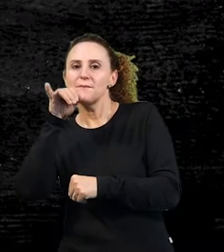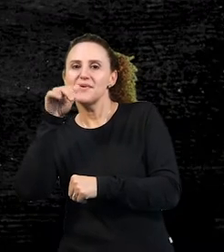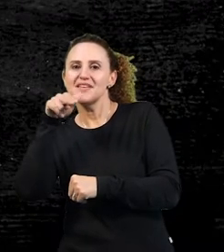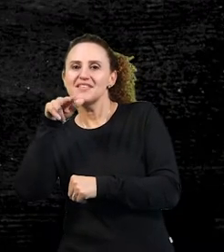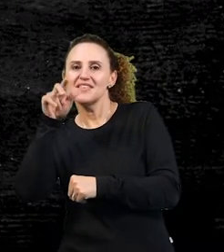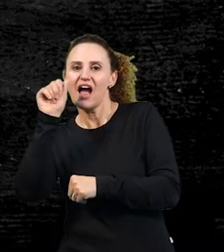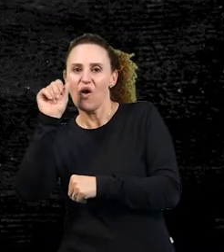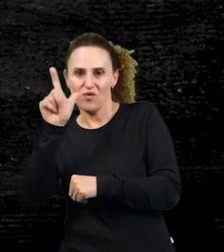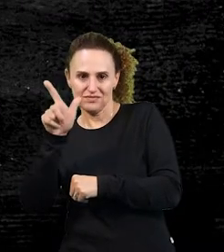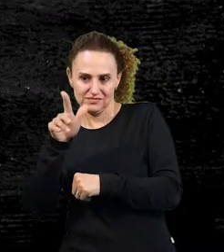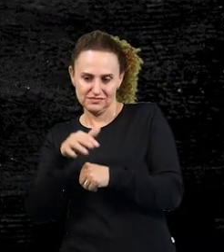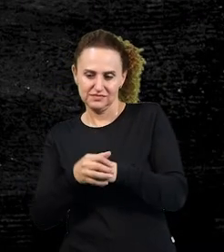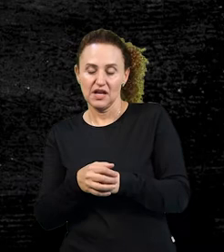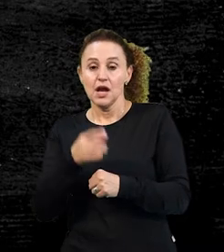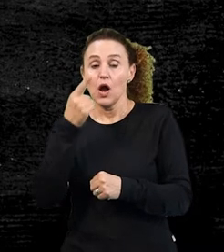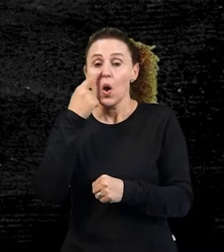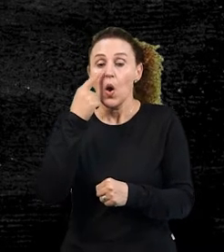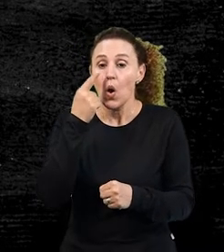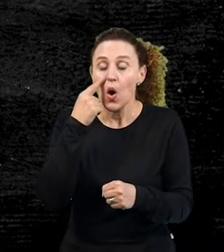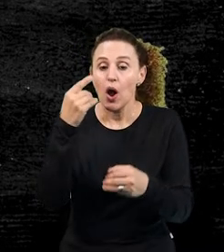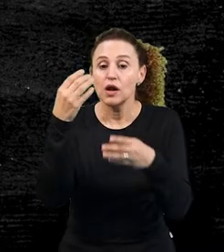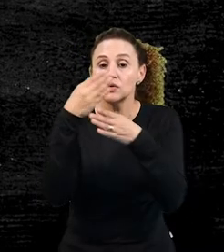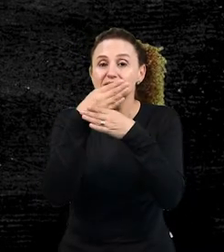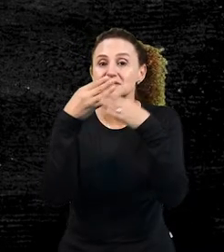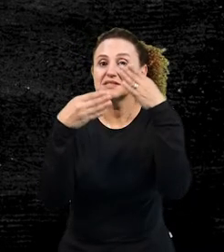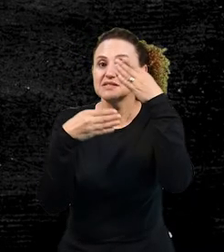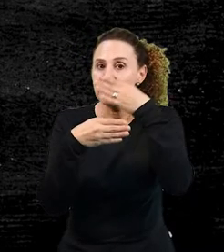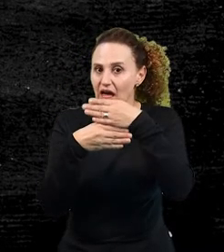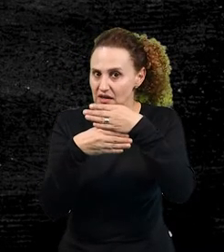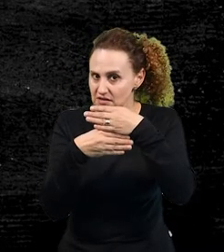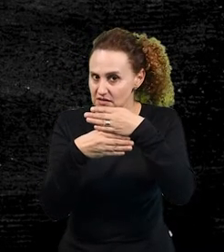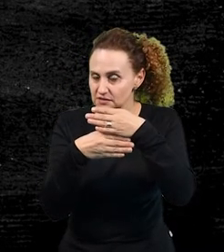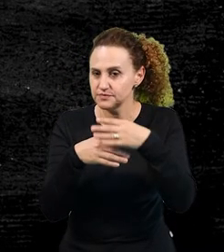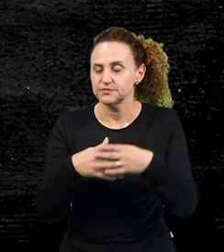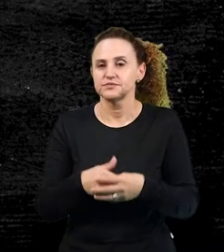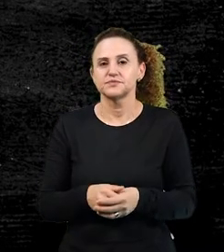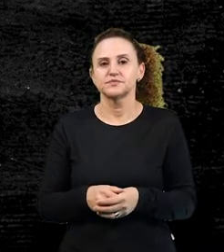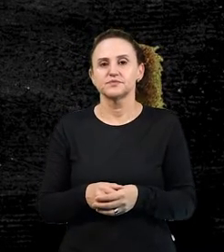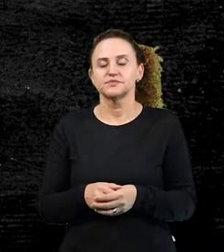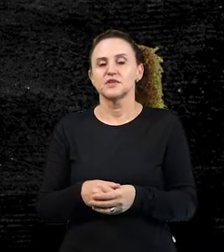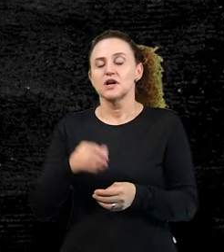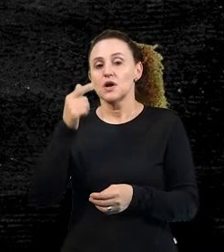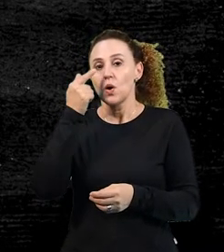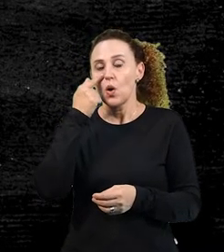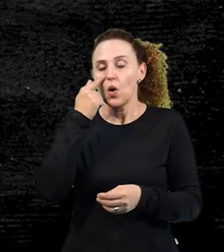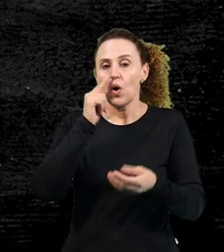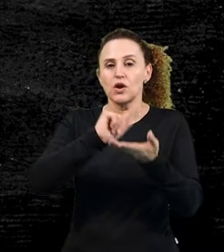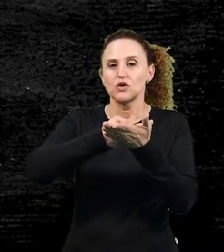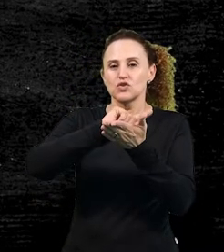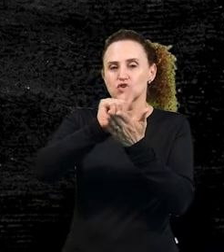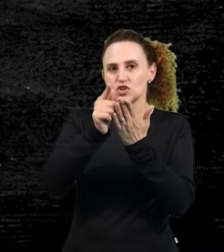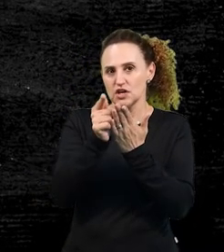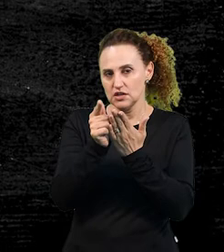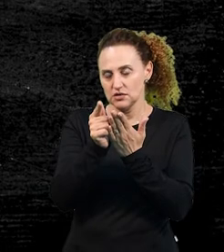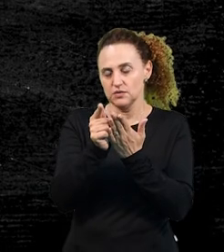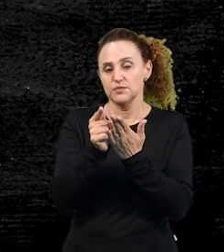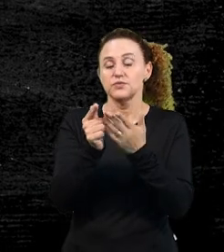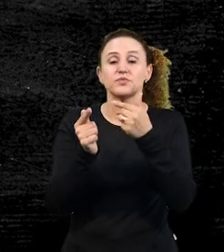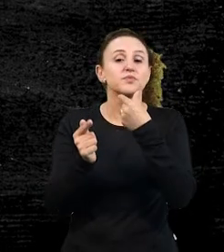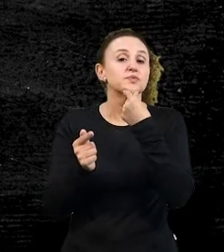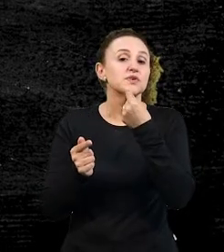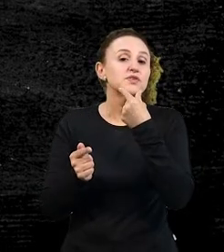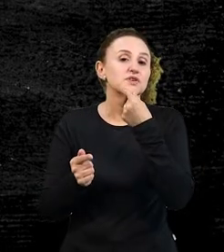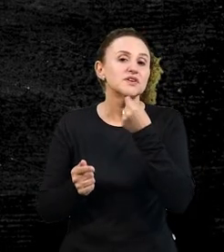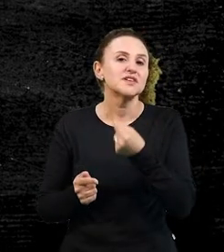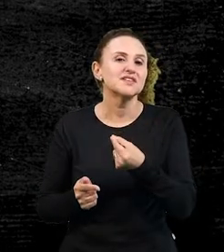observem aqui nesse slide. A flexão nominal, nós vamos encontrar a flexão de gênero, que é o feminino e masculino,